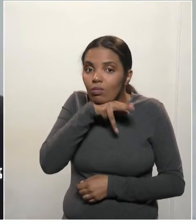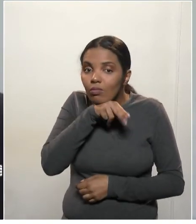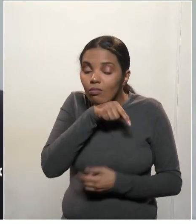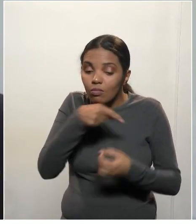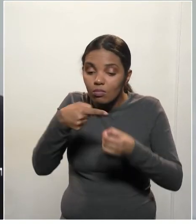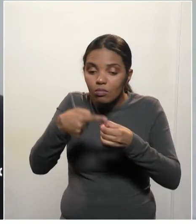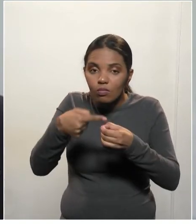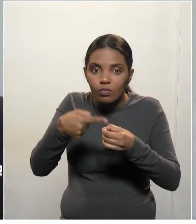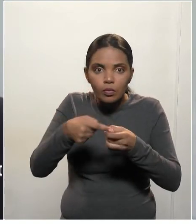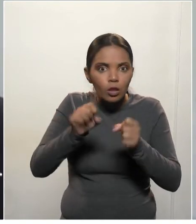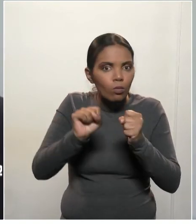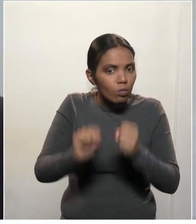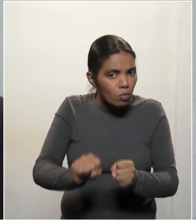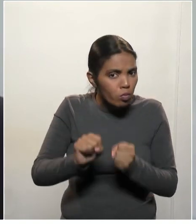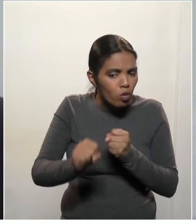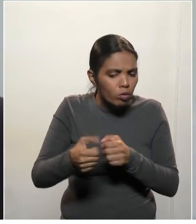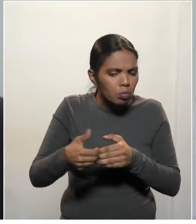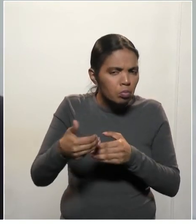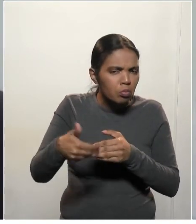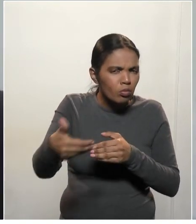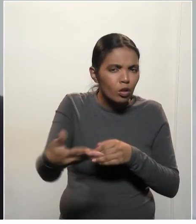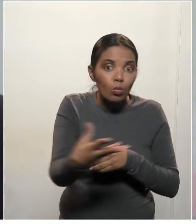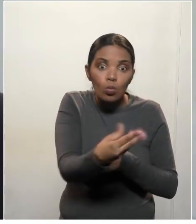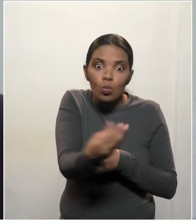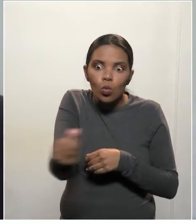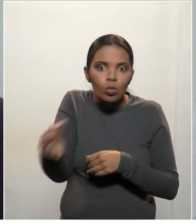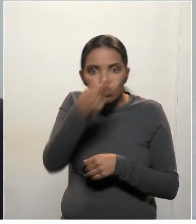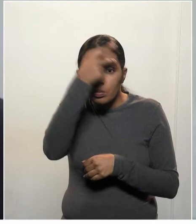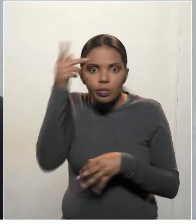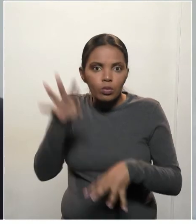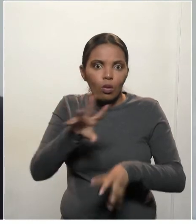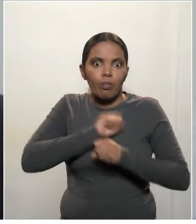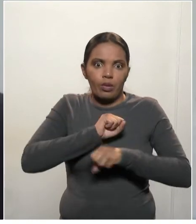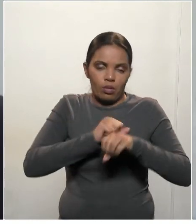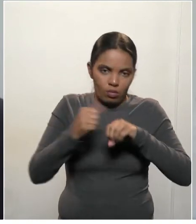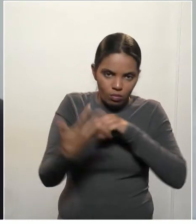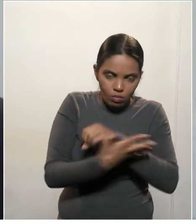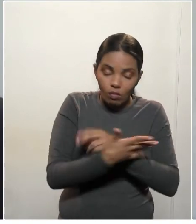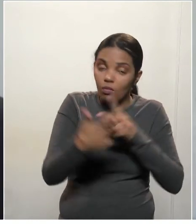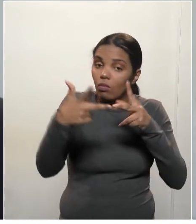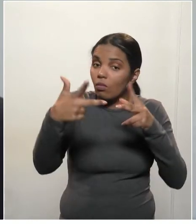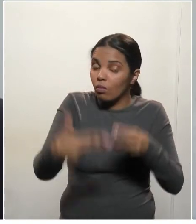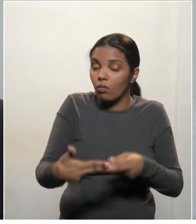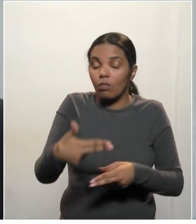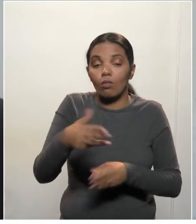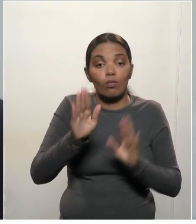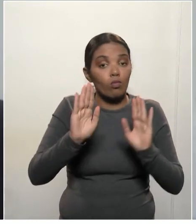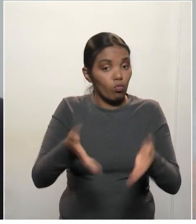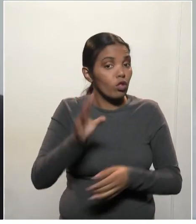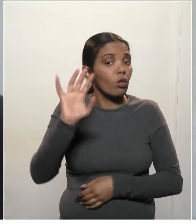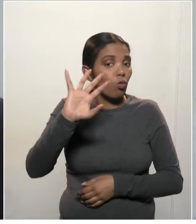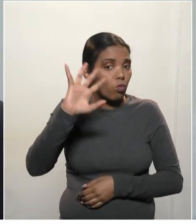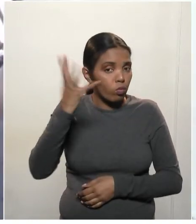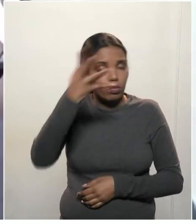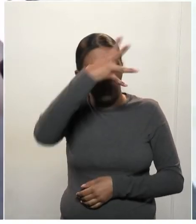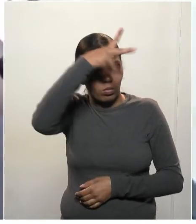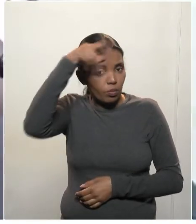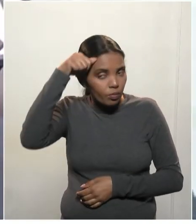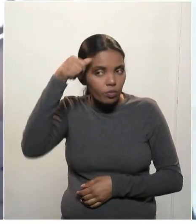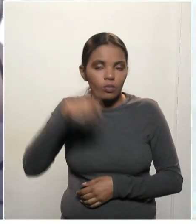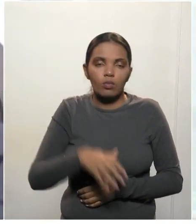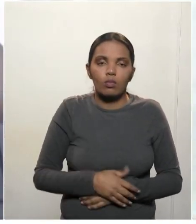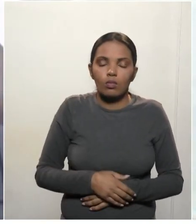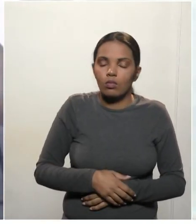muitas vítimas. Igual já aconteceu, por exemplo, em Manaus. Ilustre